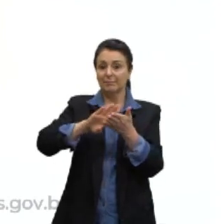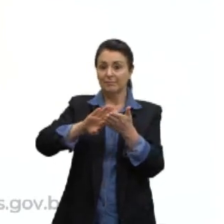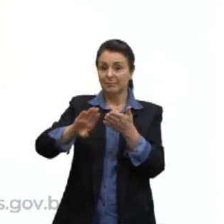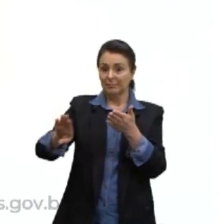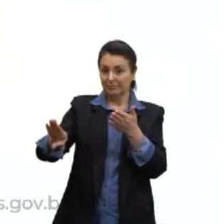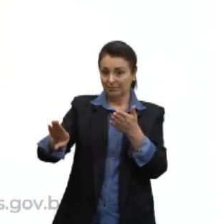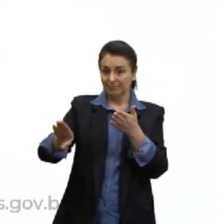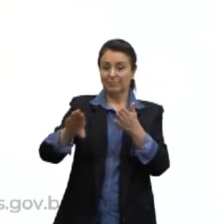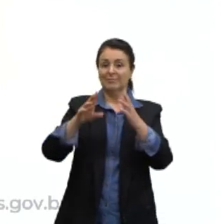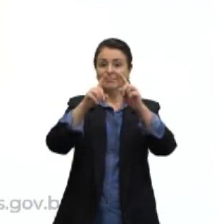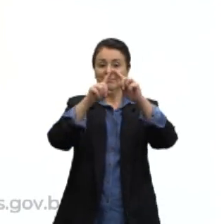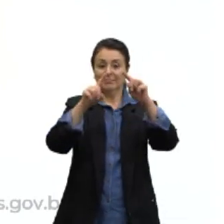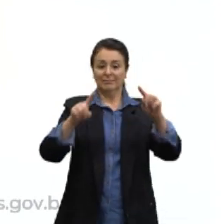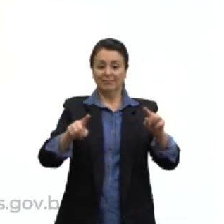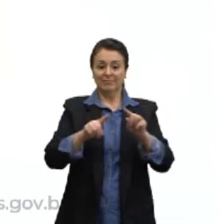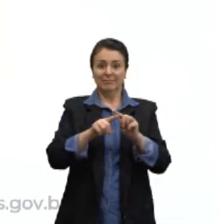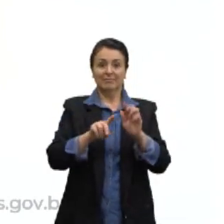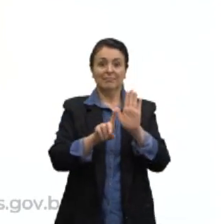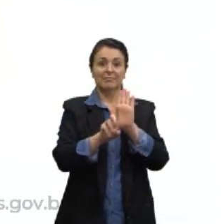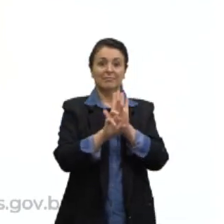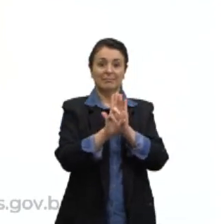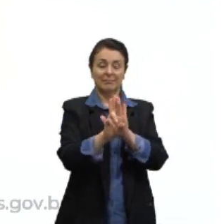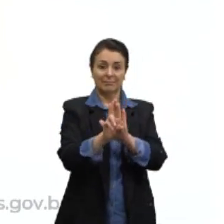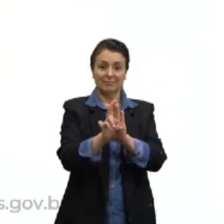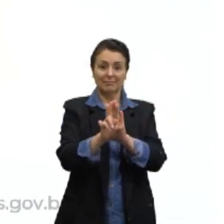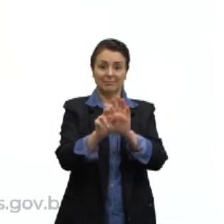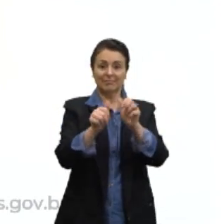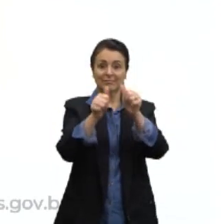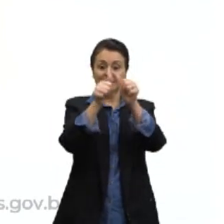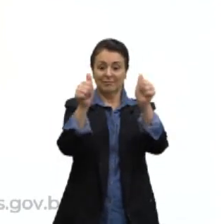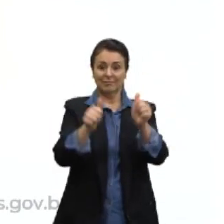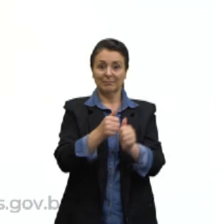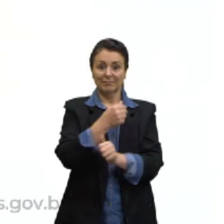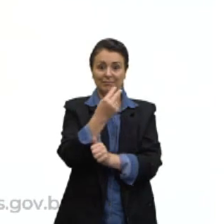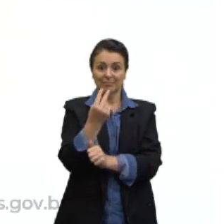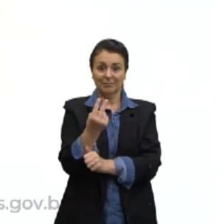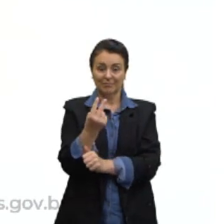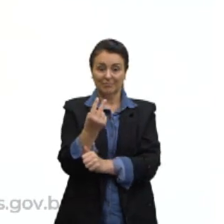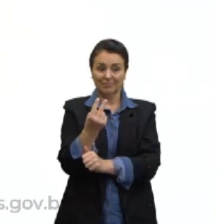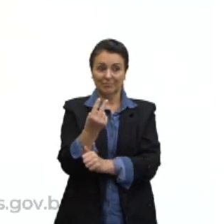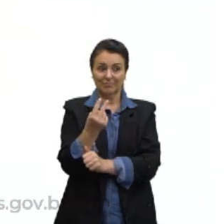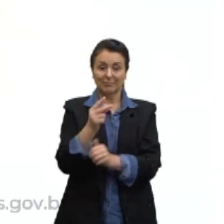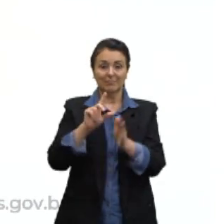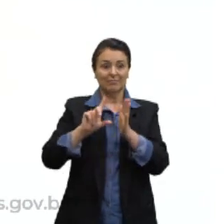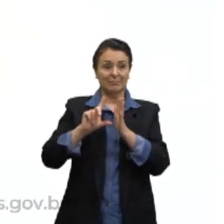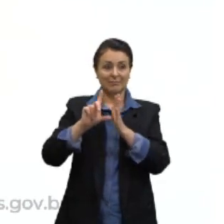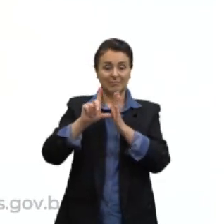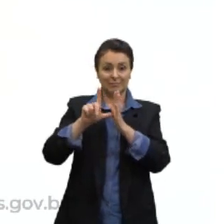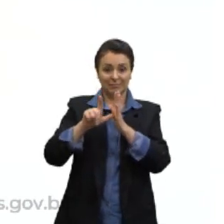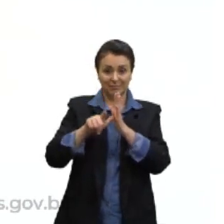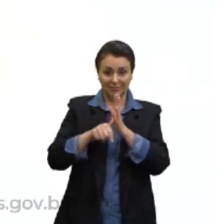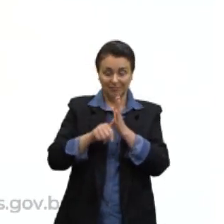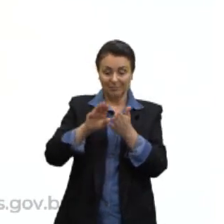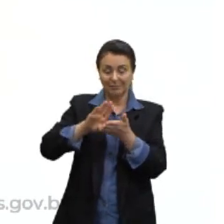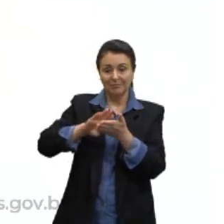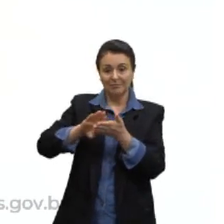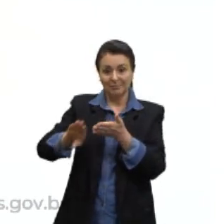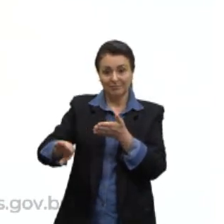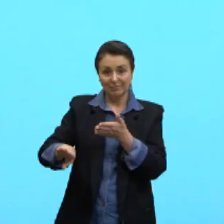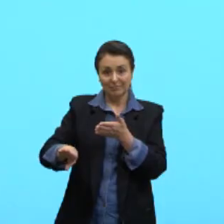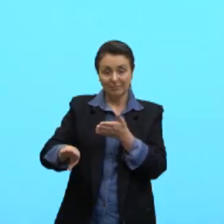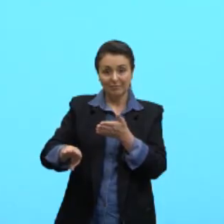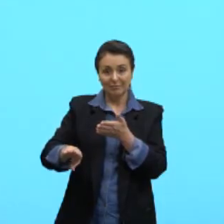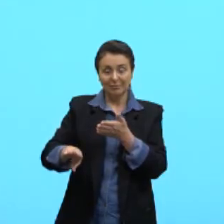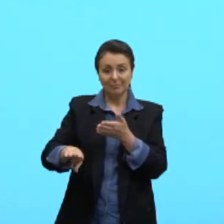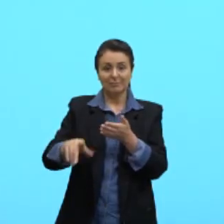pirâmides está representado aqui na figura dois. Então, vejam, depois que se retirou, ficou